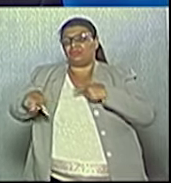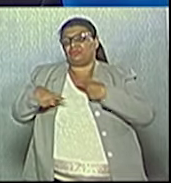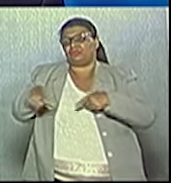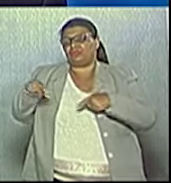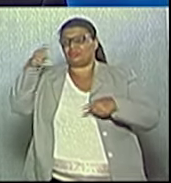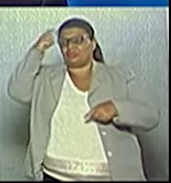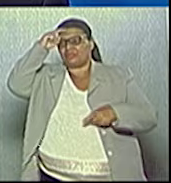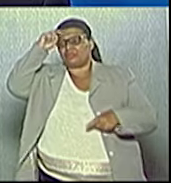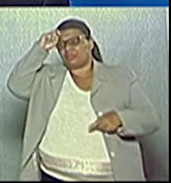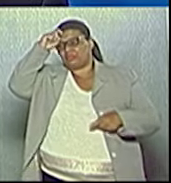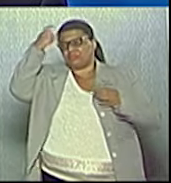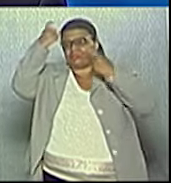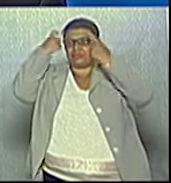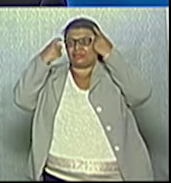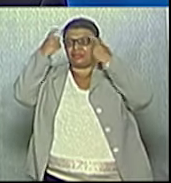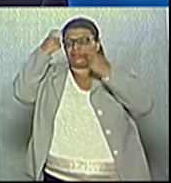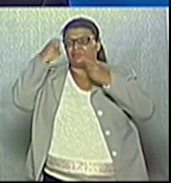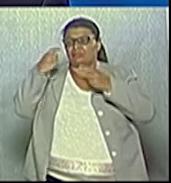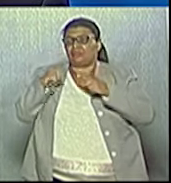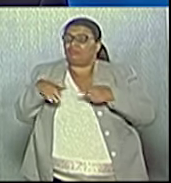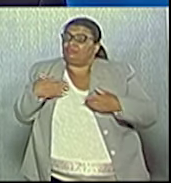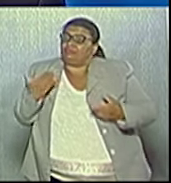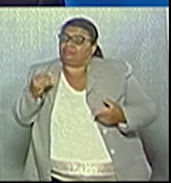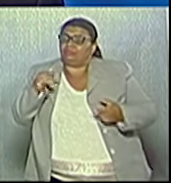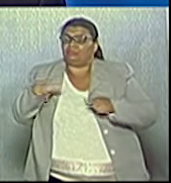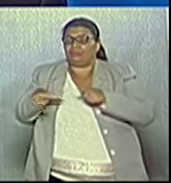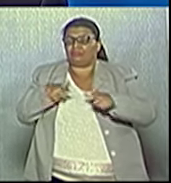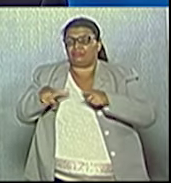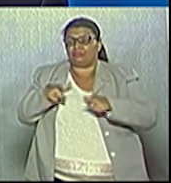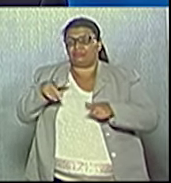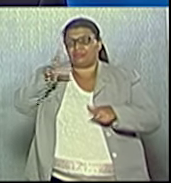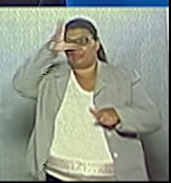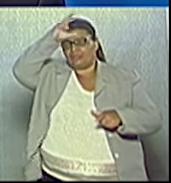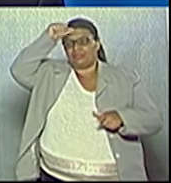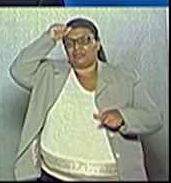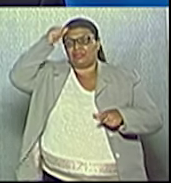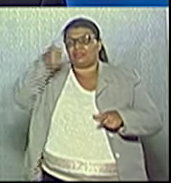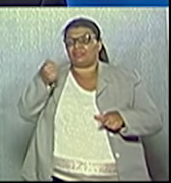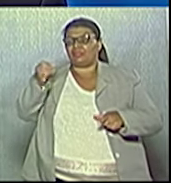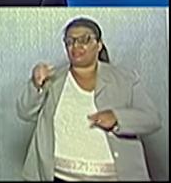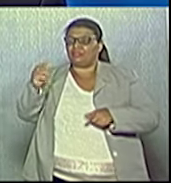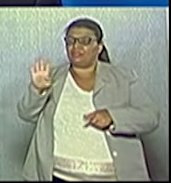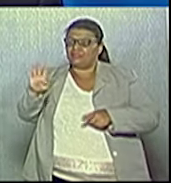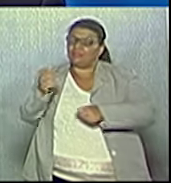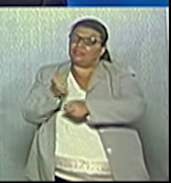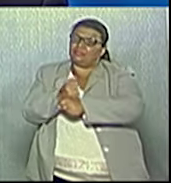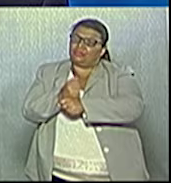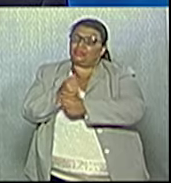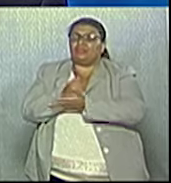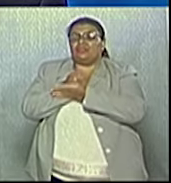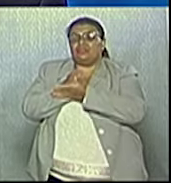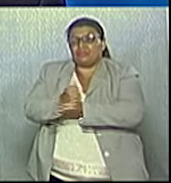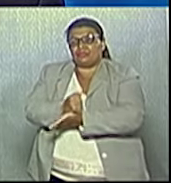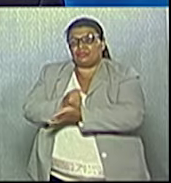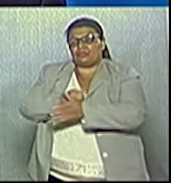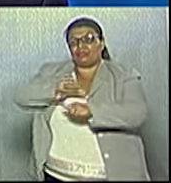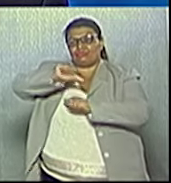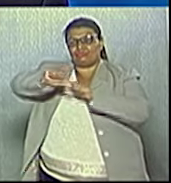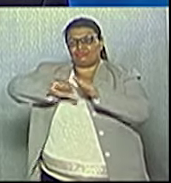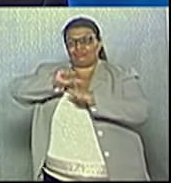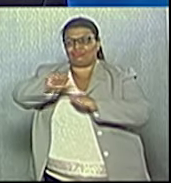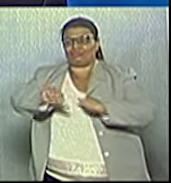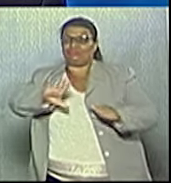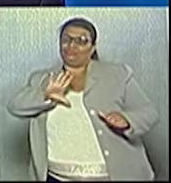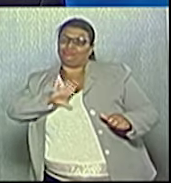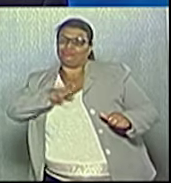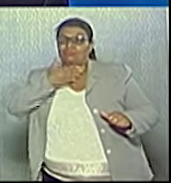E o fato de eu ter trabalhado 14 anos na Prefeitura, eu tenho muito orgulho, porque eu ajudei a construir uma cidade melhor. Ajudei a construir